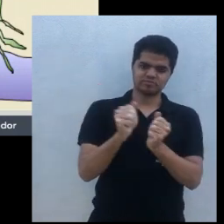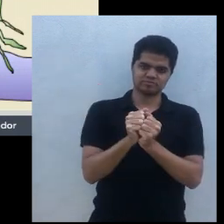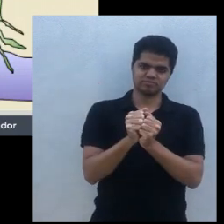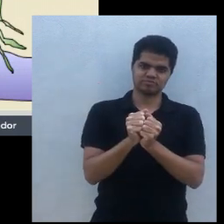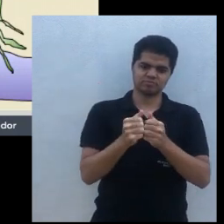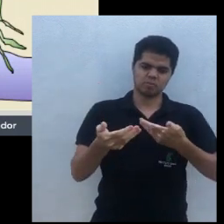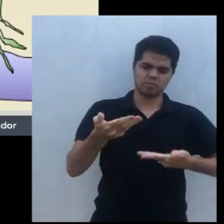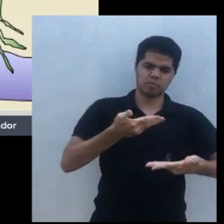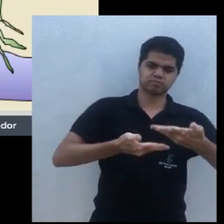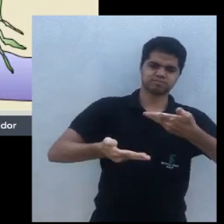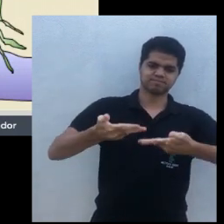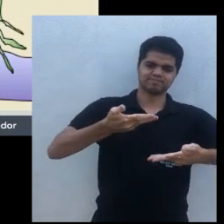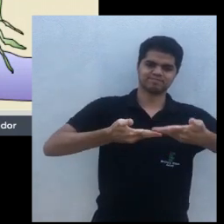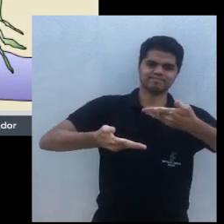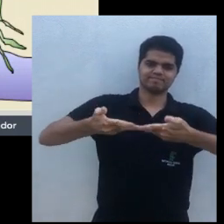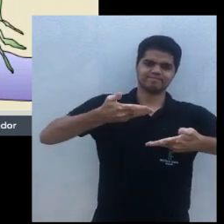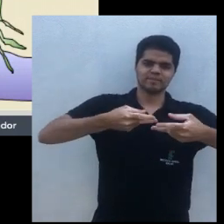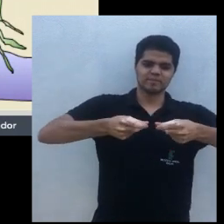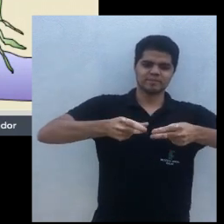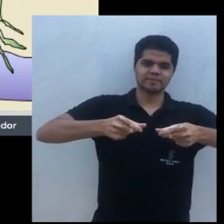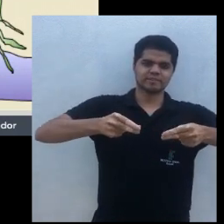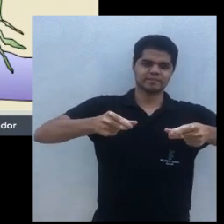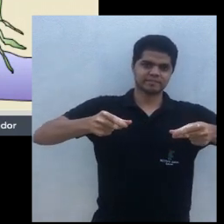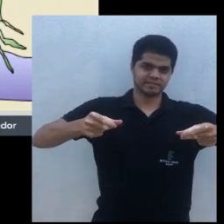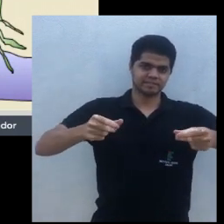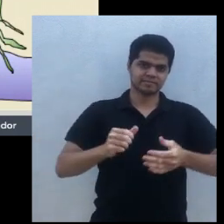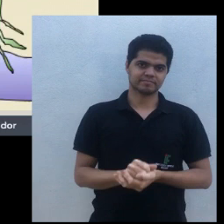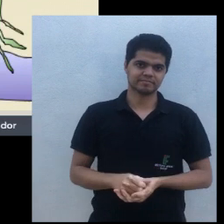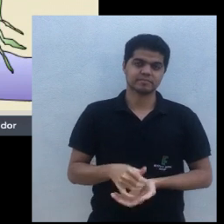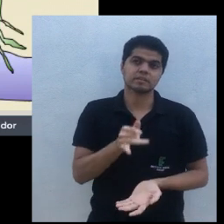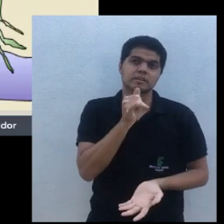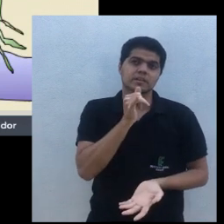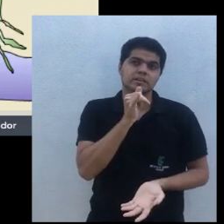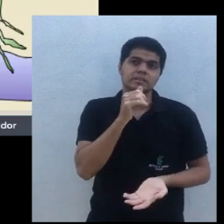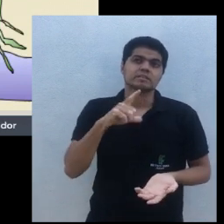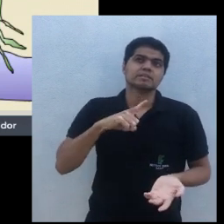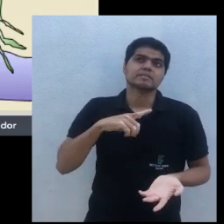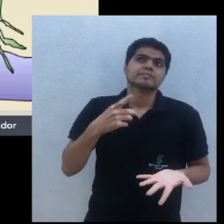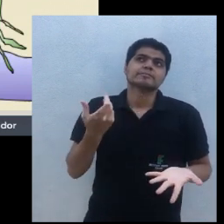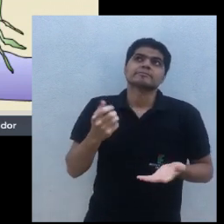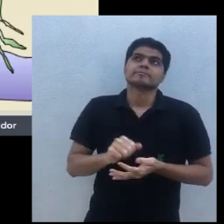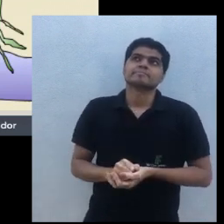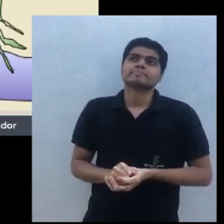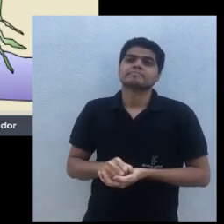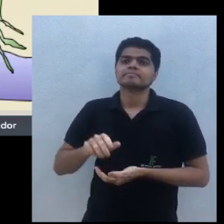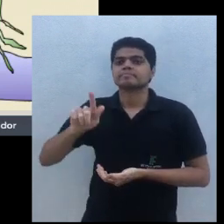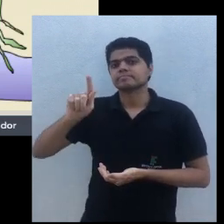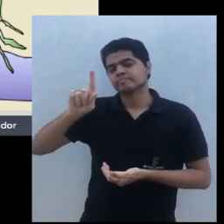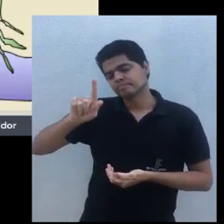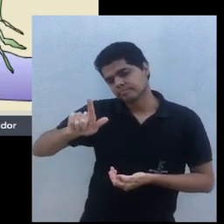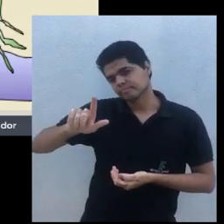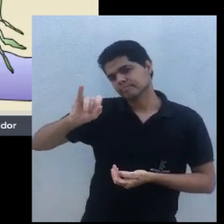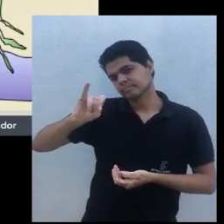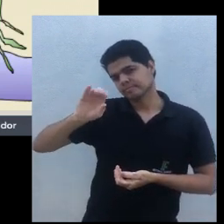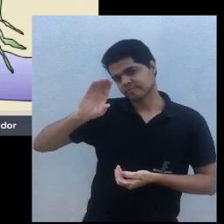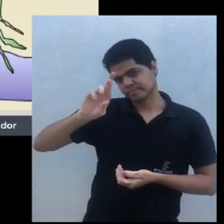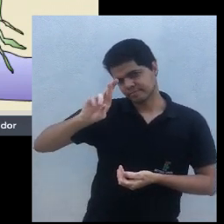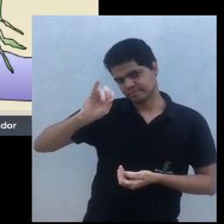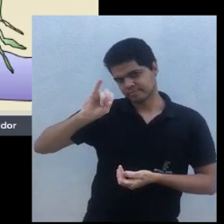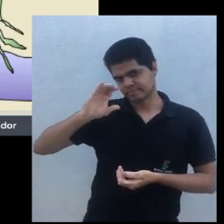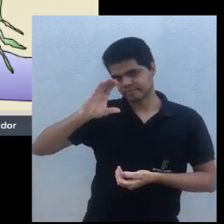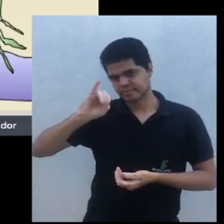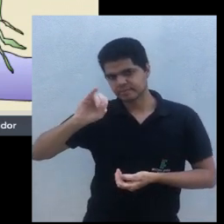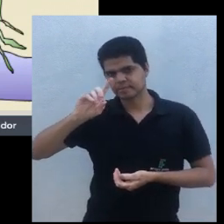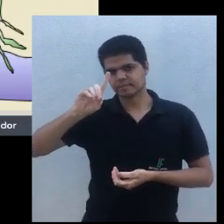ajuda o outro. Por que a gente coloca uma planta leguminosa, né, um exemplo aqui da glicídia, num plantio